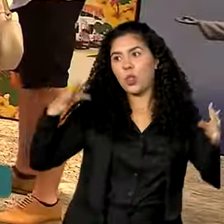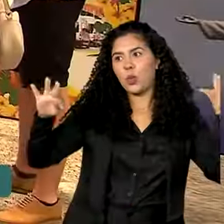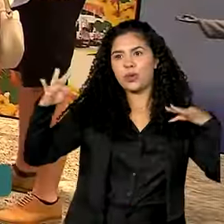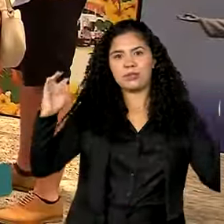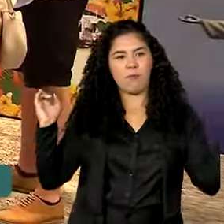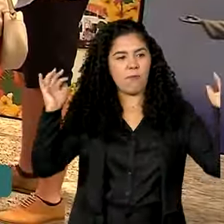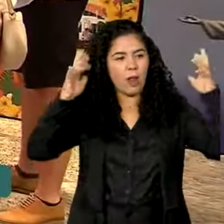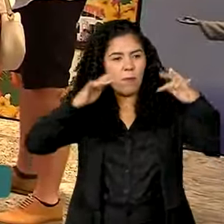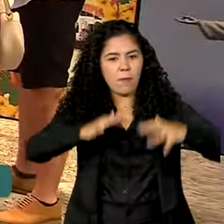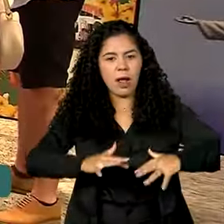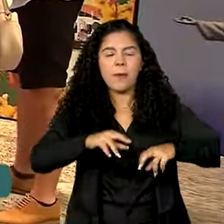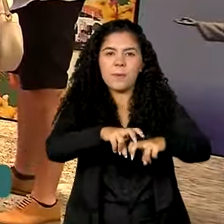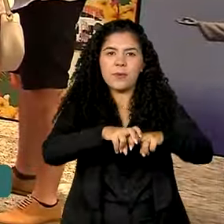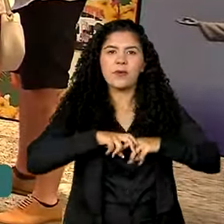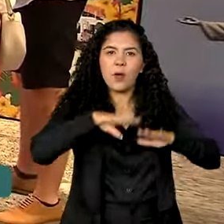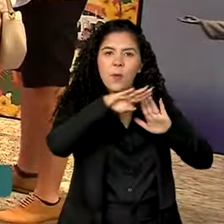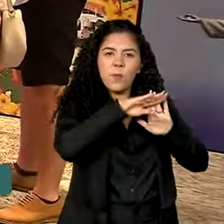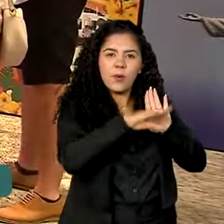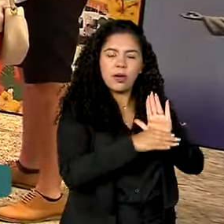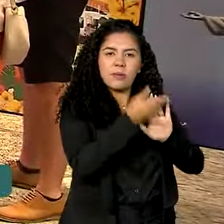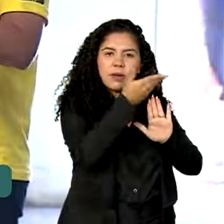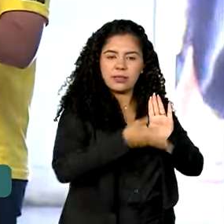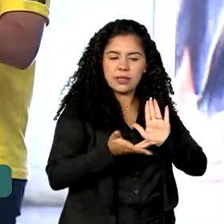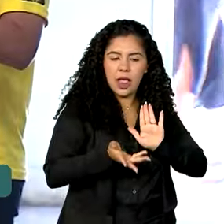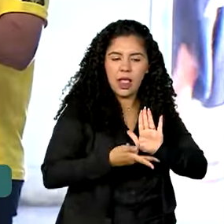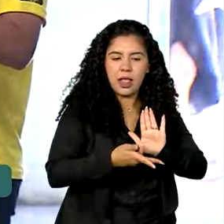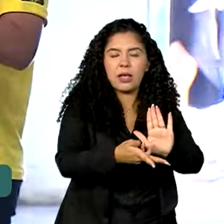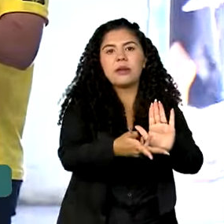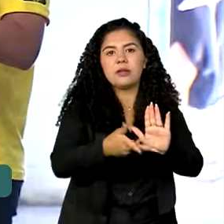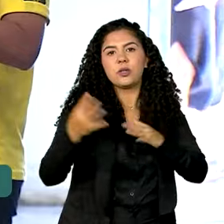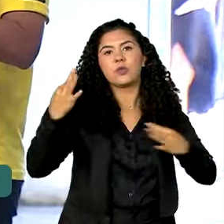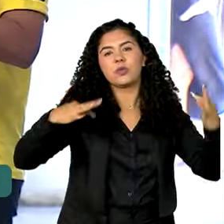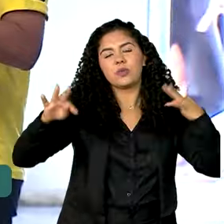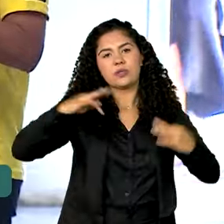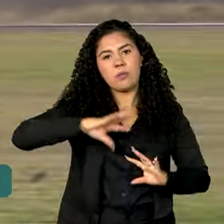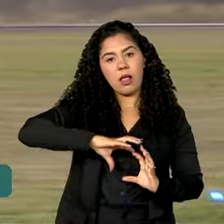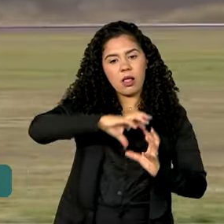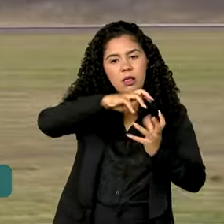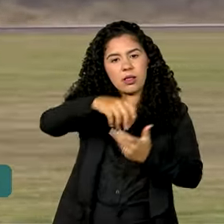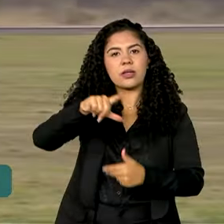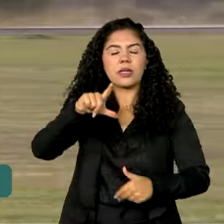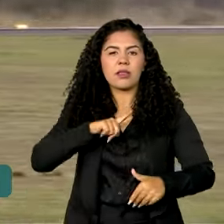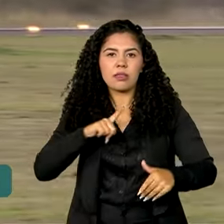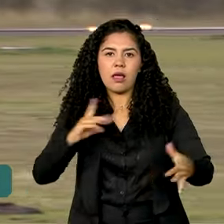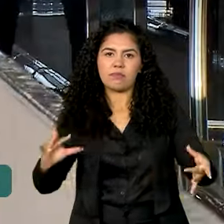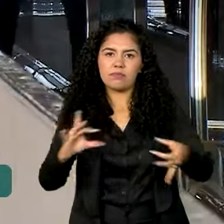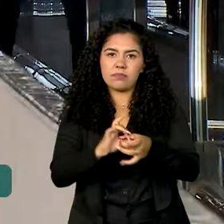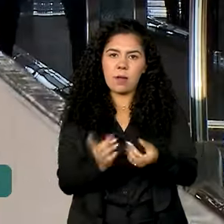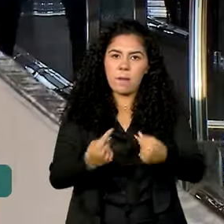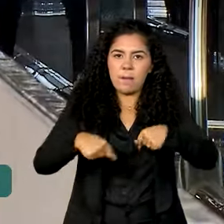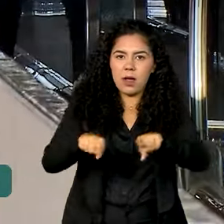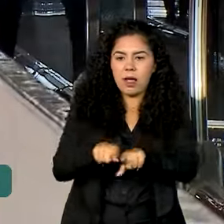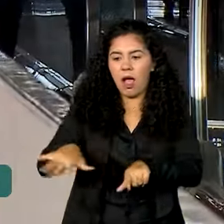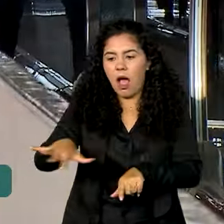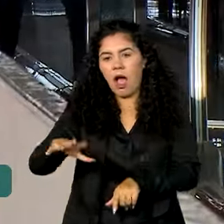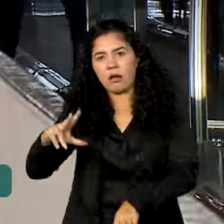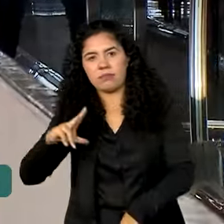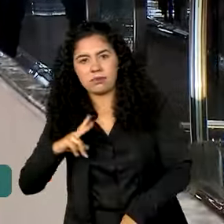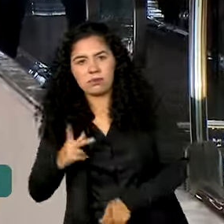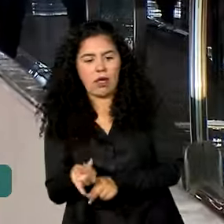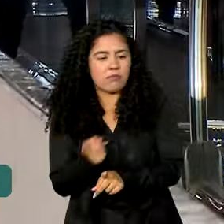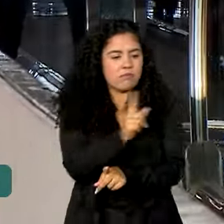Programa de Aceleração do Turismo Internacional, que prevê parcerias público-privadas com companhias aéreas e